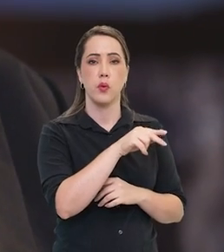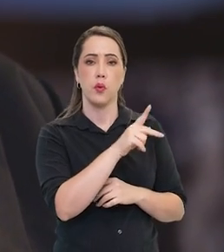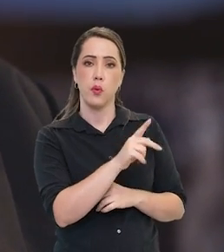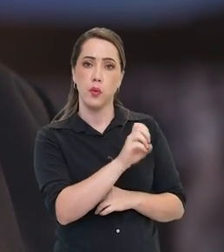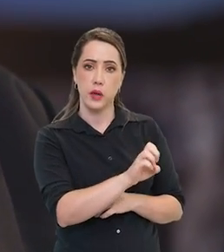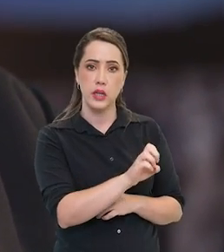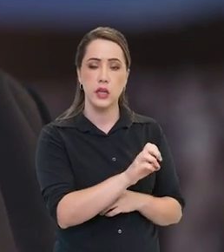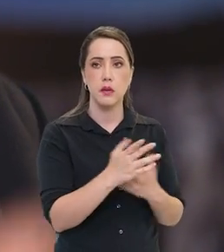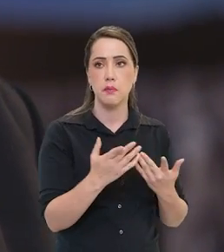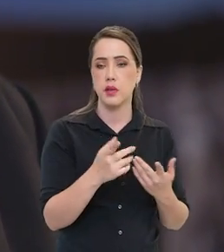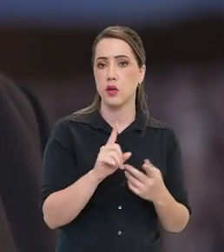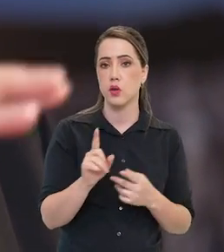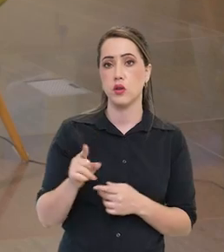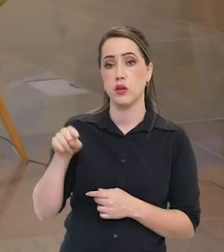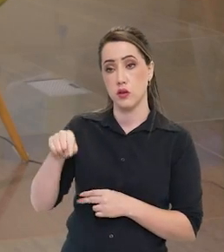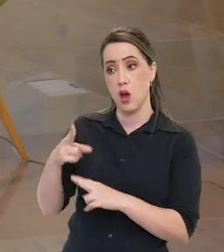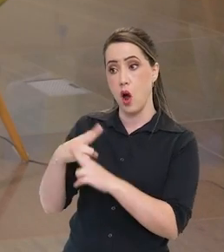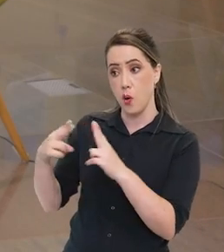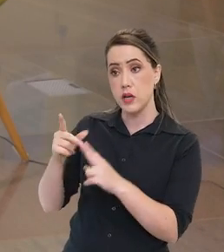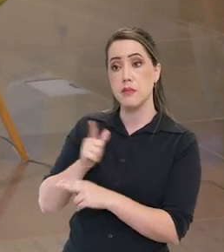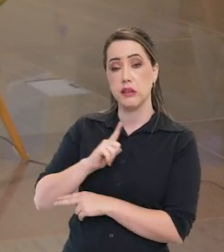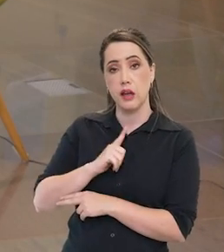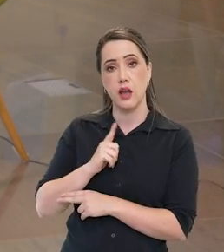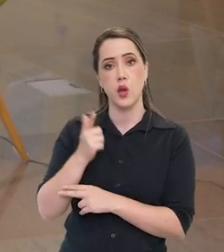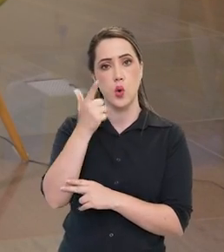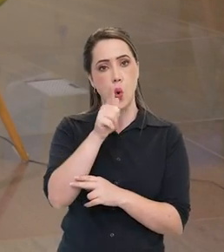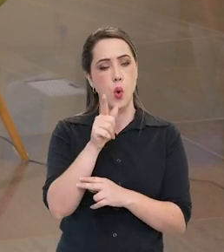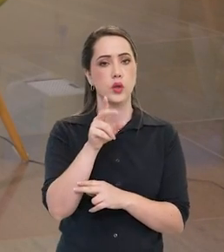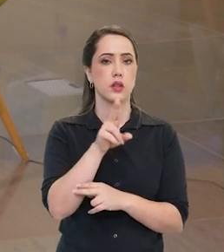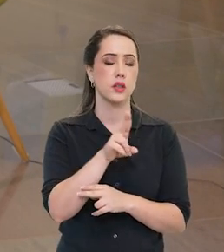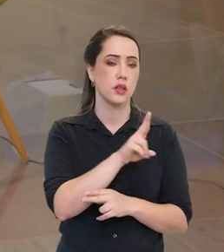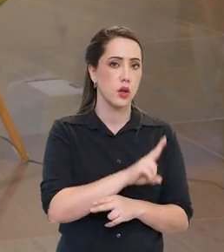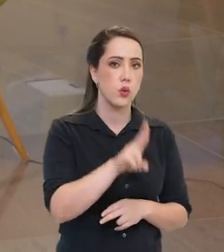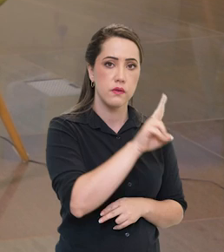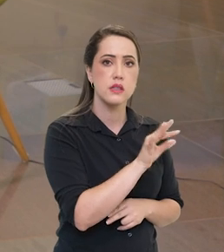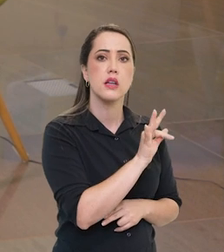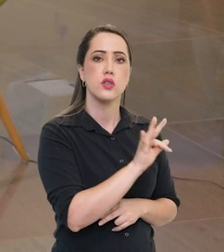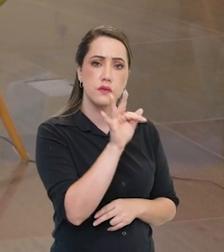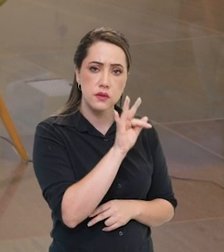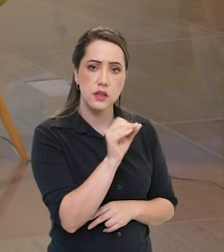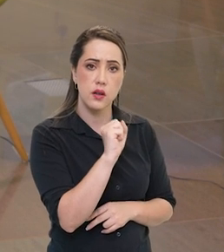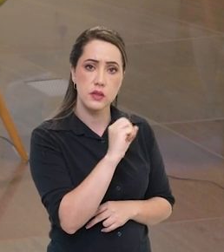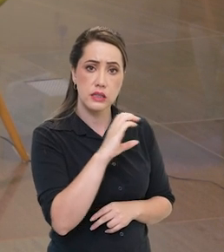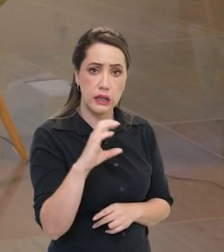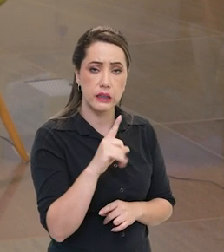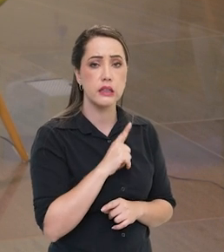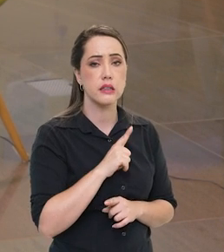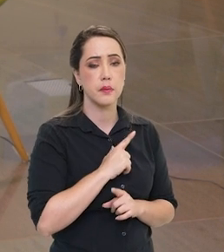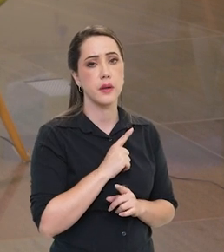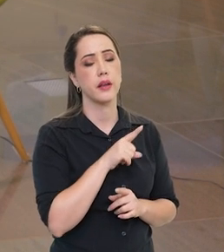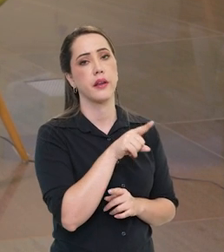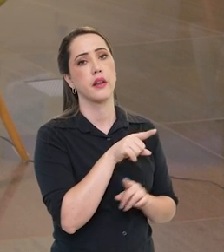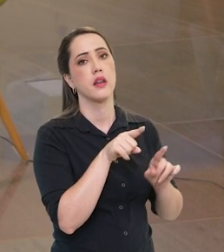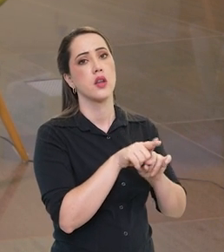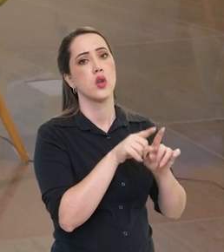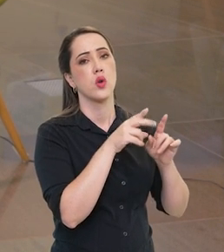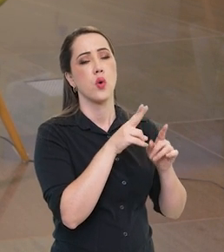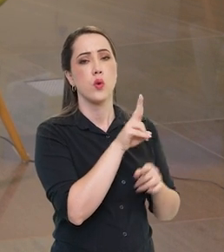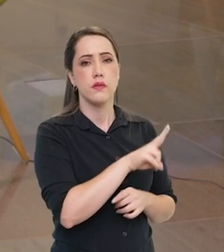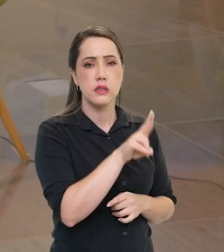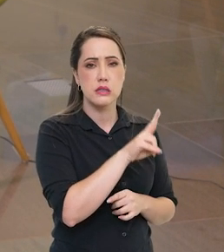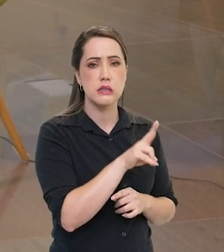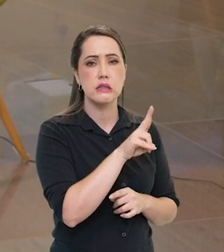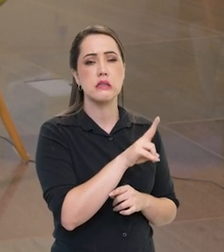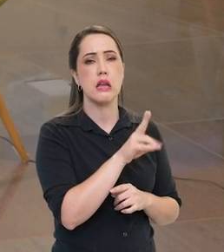Espaciais em São José dos Campos que faz. UNB recentemente, a Universidade Federal de Santa Catarina faz, o pessoal em Santa